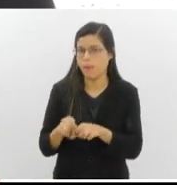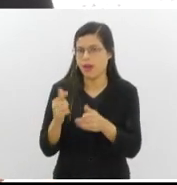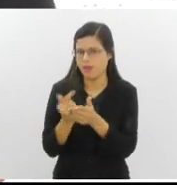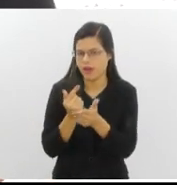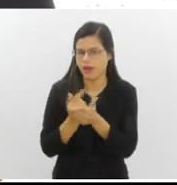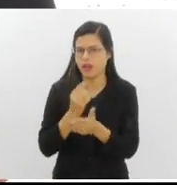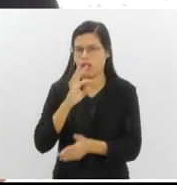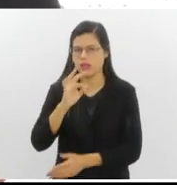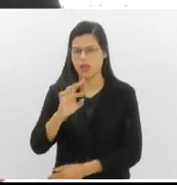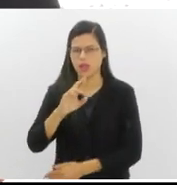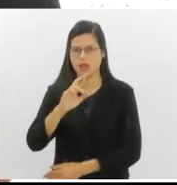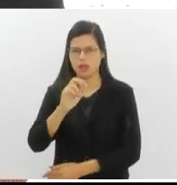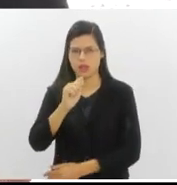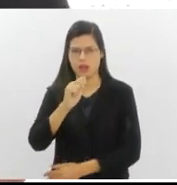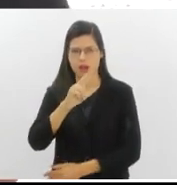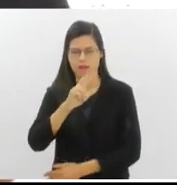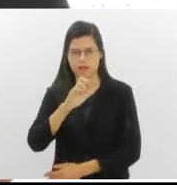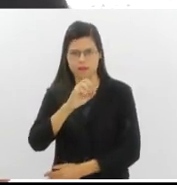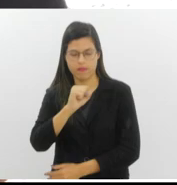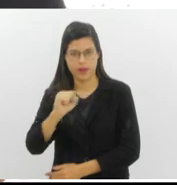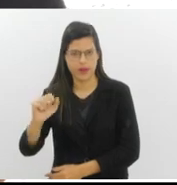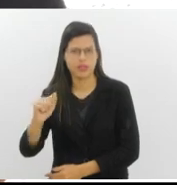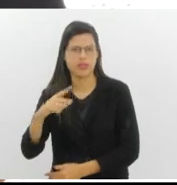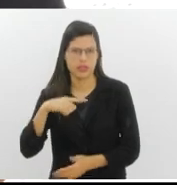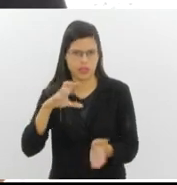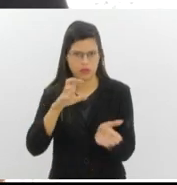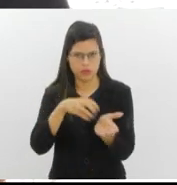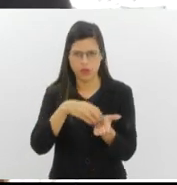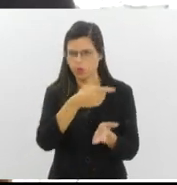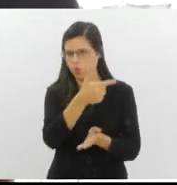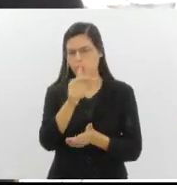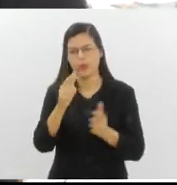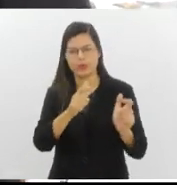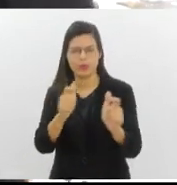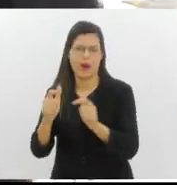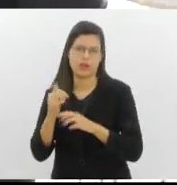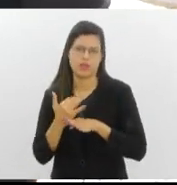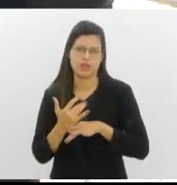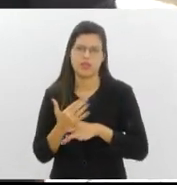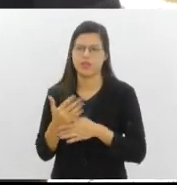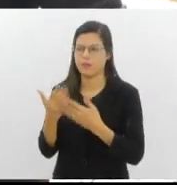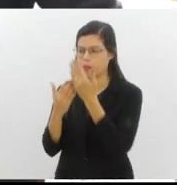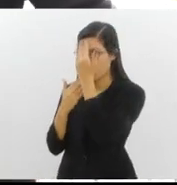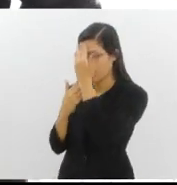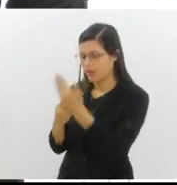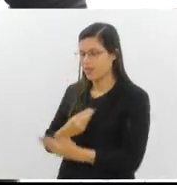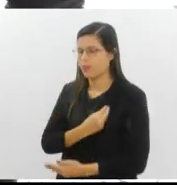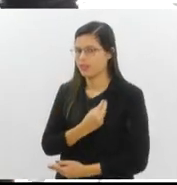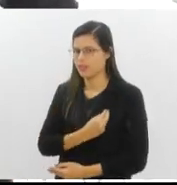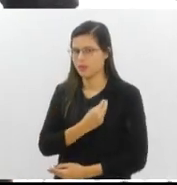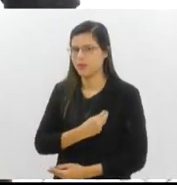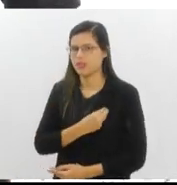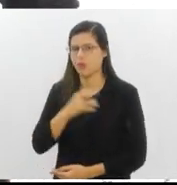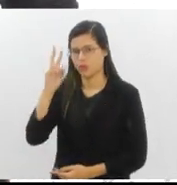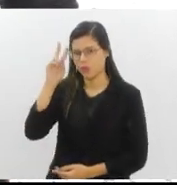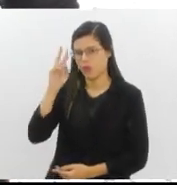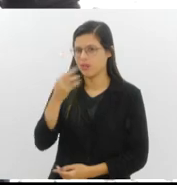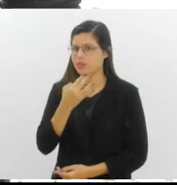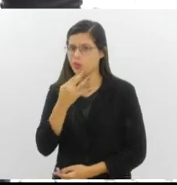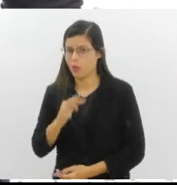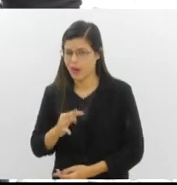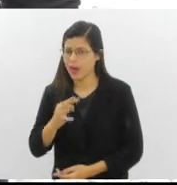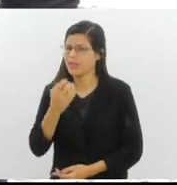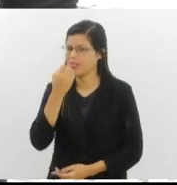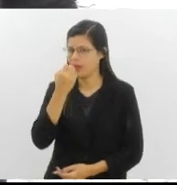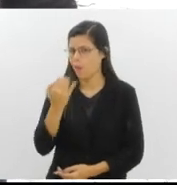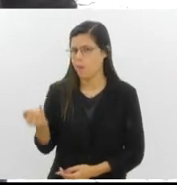centro também, e em vários outros pontos da cidade. Daniela, muito obrigado pela participação. Histórias que a gente não conhece, que vale a pena conhecer,